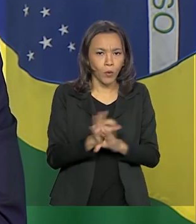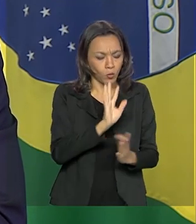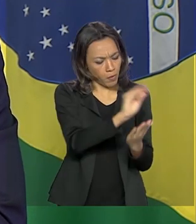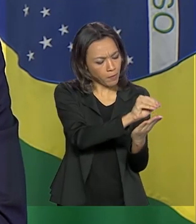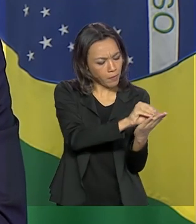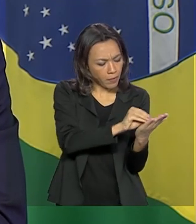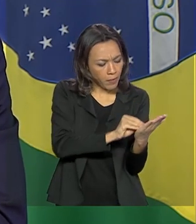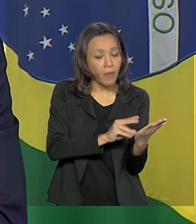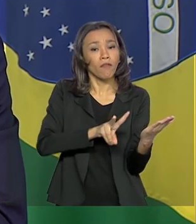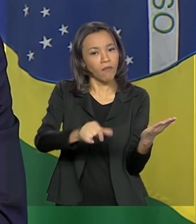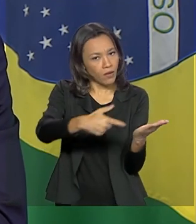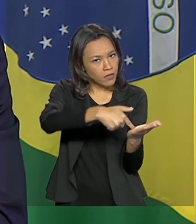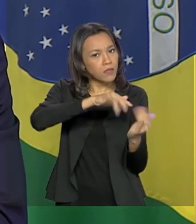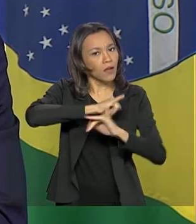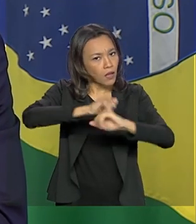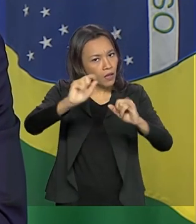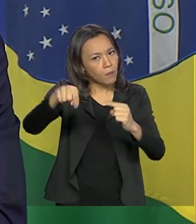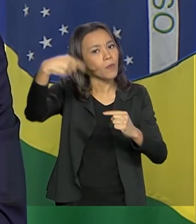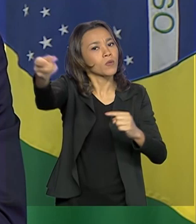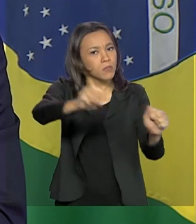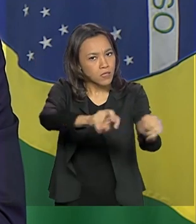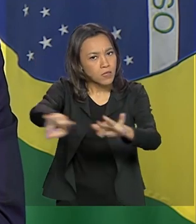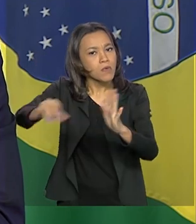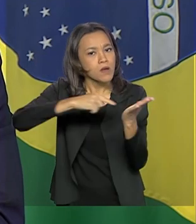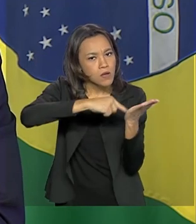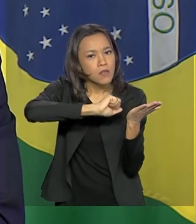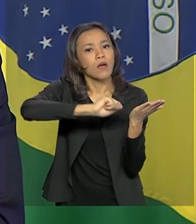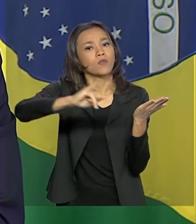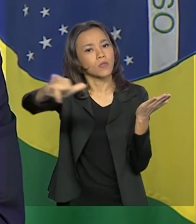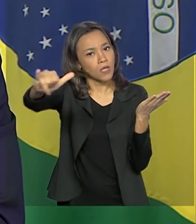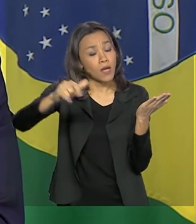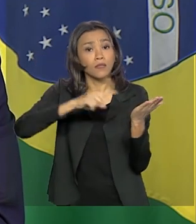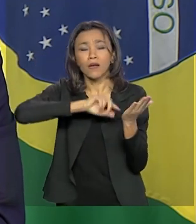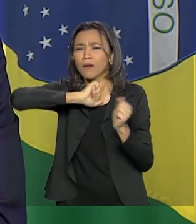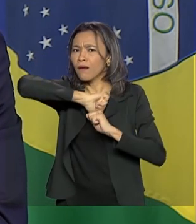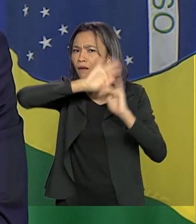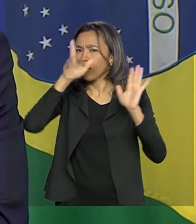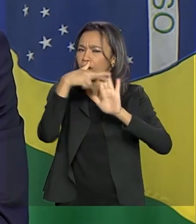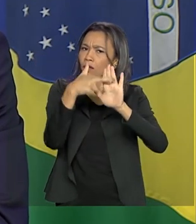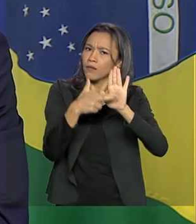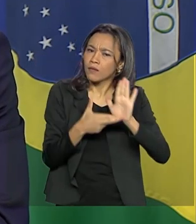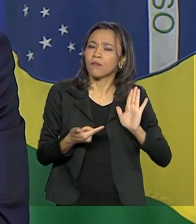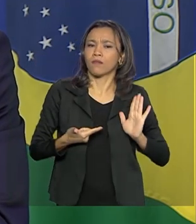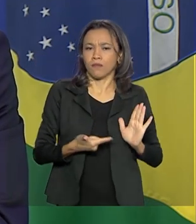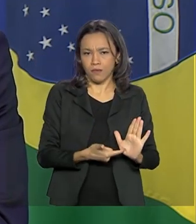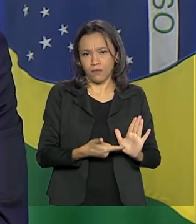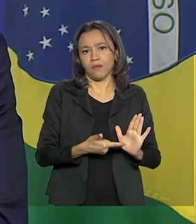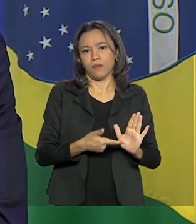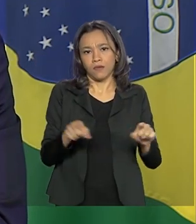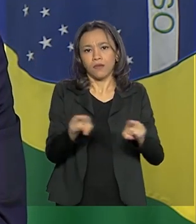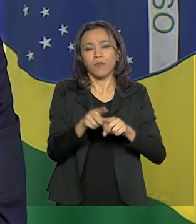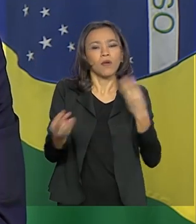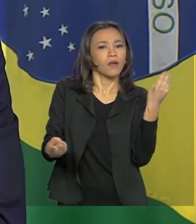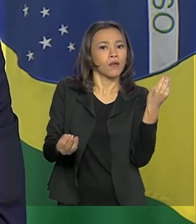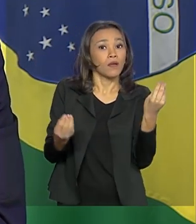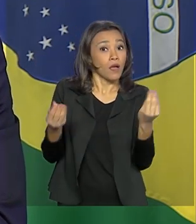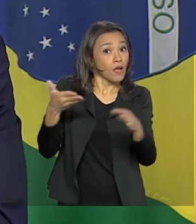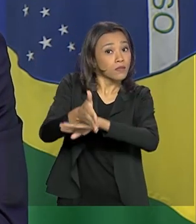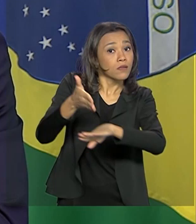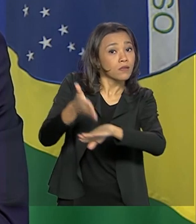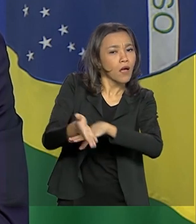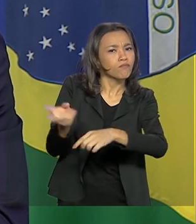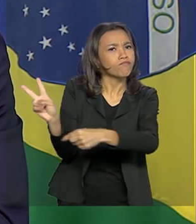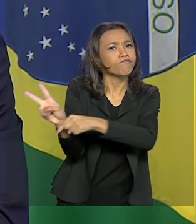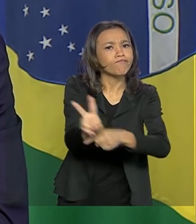semana. E são medidas que visam ter uma clareza muito grande nas regras e também no acesso ao crédito.